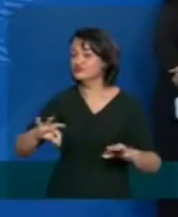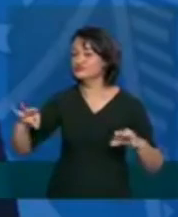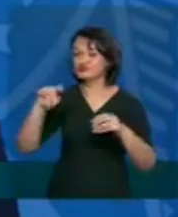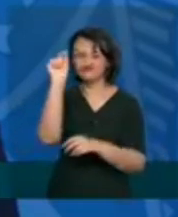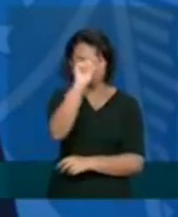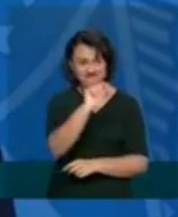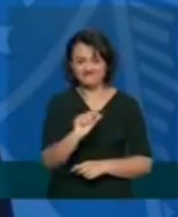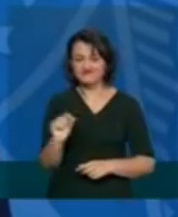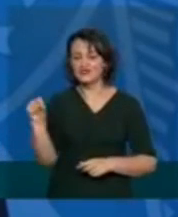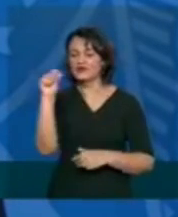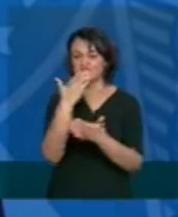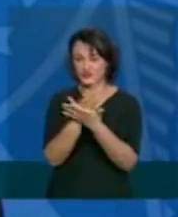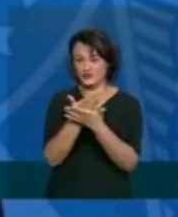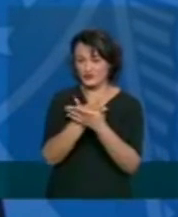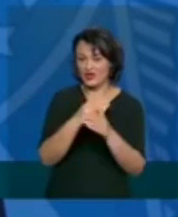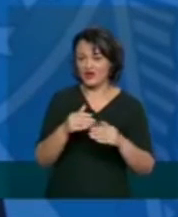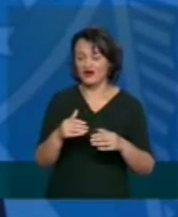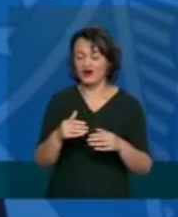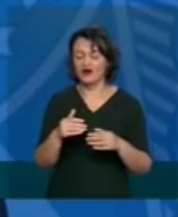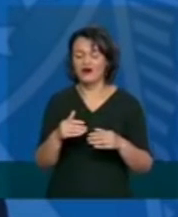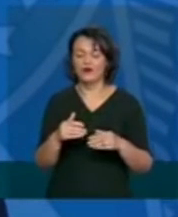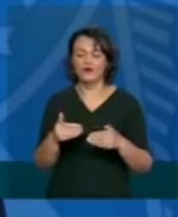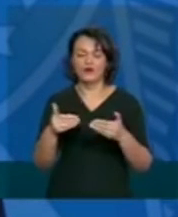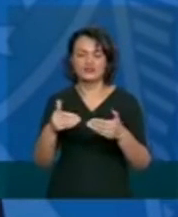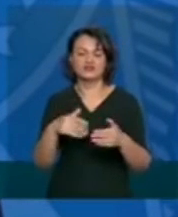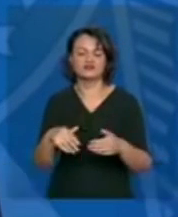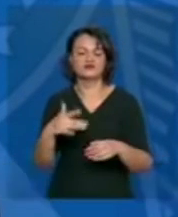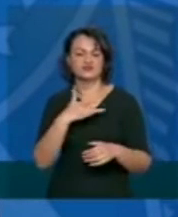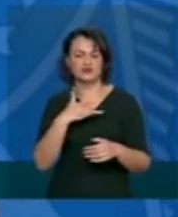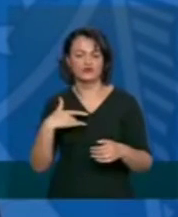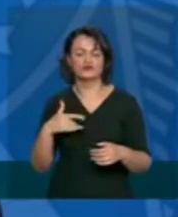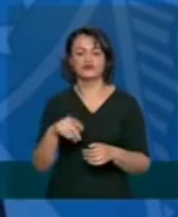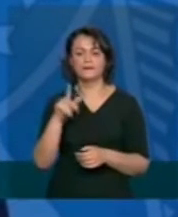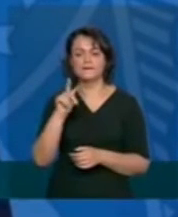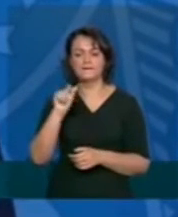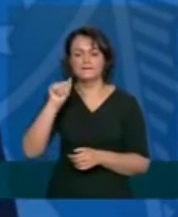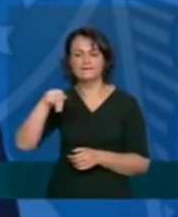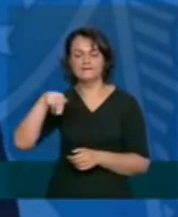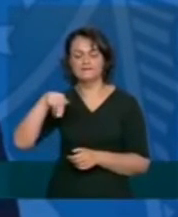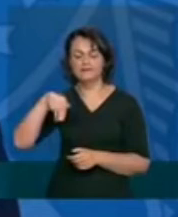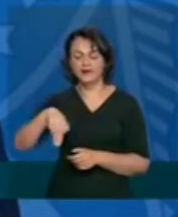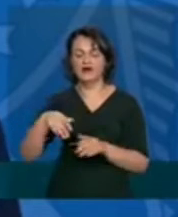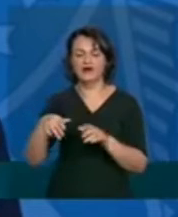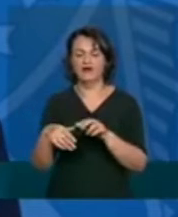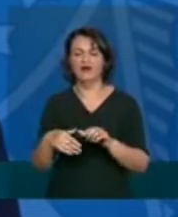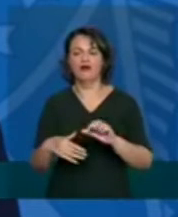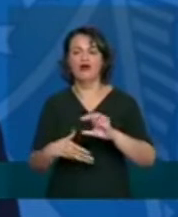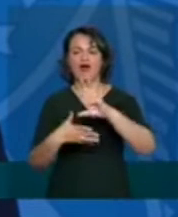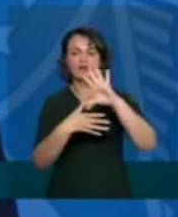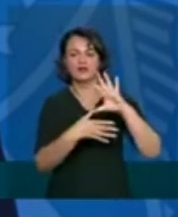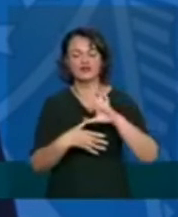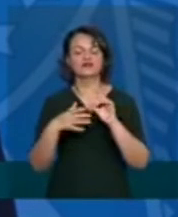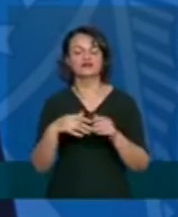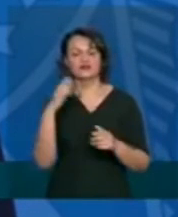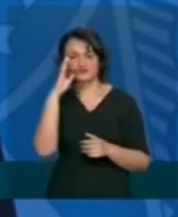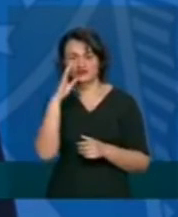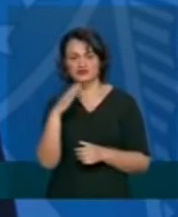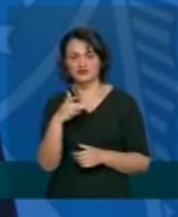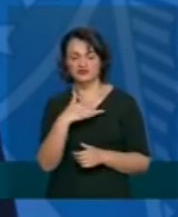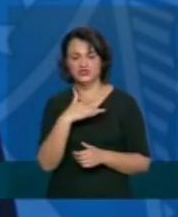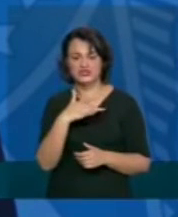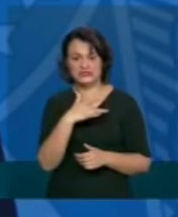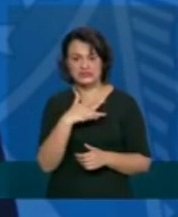junto com a Organização Mundial de Saúde a Organização Pan-Americana de Saúde os principais problemas comuns de saúde pública para o